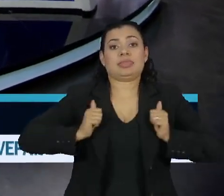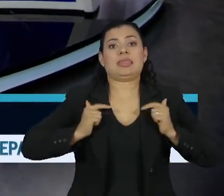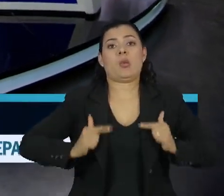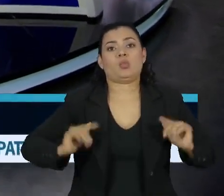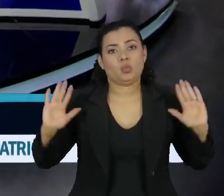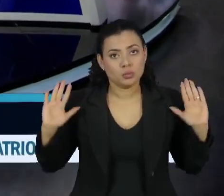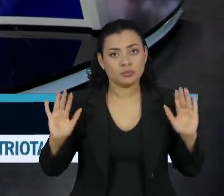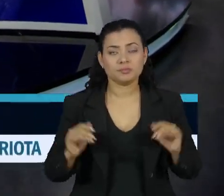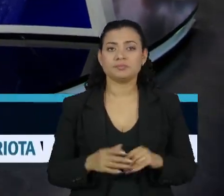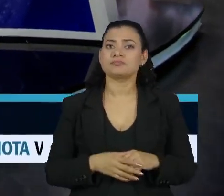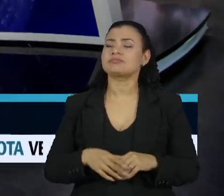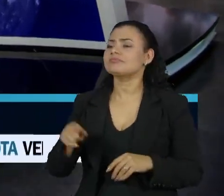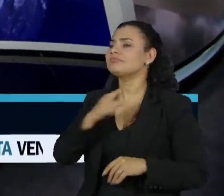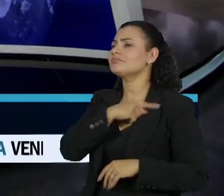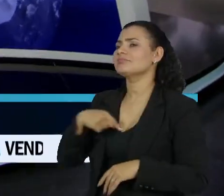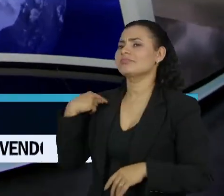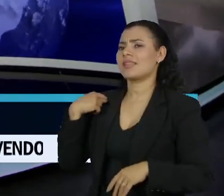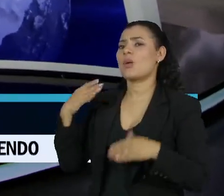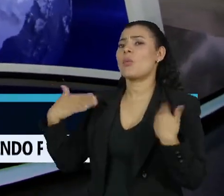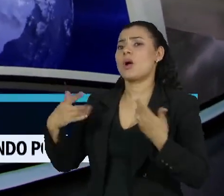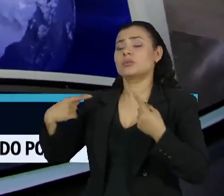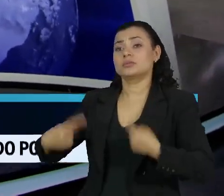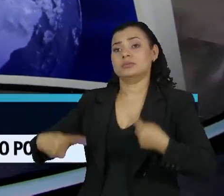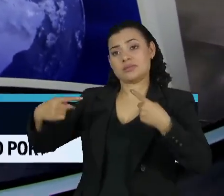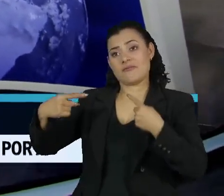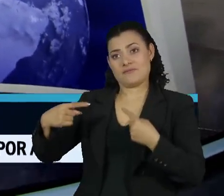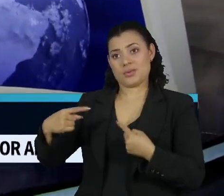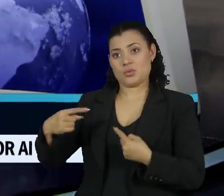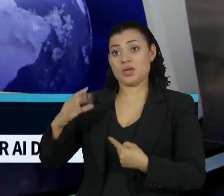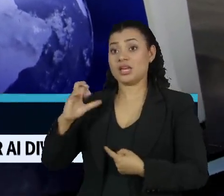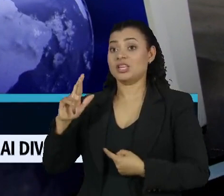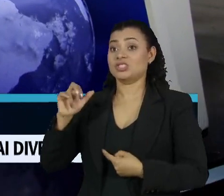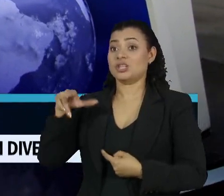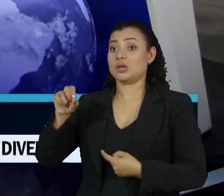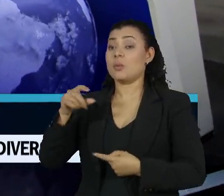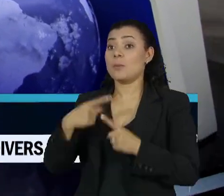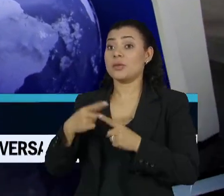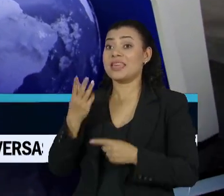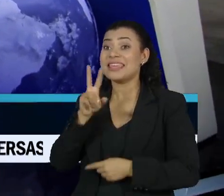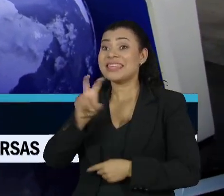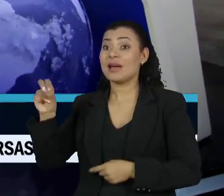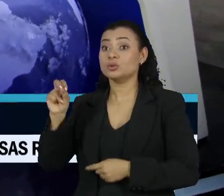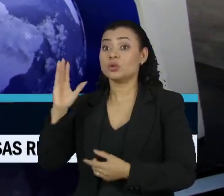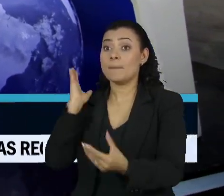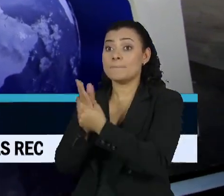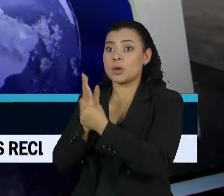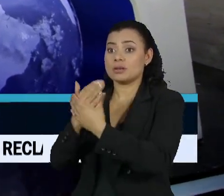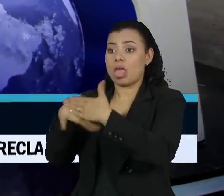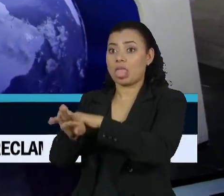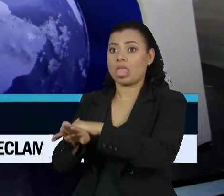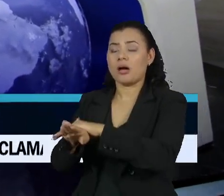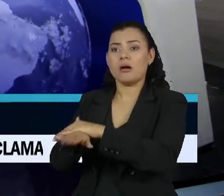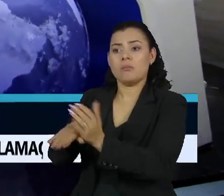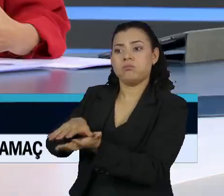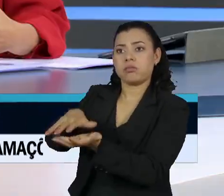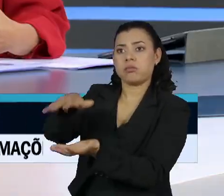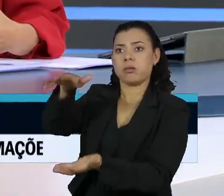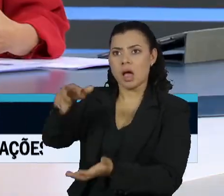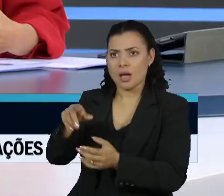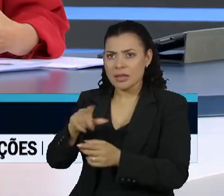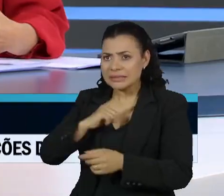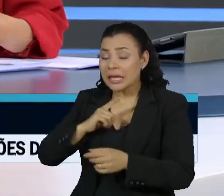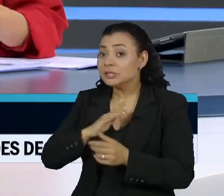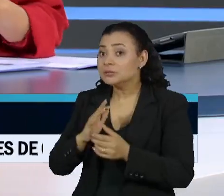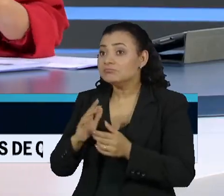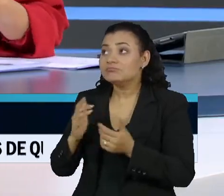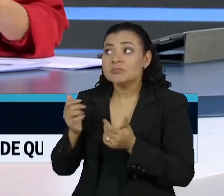Hélida, quais os maiores desafios de Cristiano Zanin na condução dos mais de 500 processos herdados de Lewandowski? Há uma expectativa de